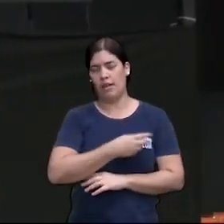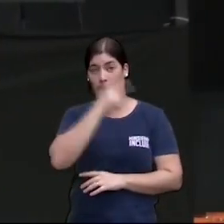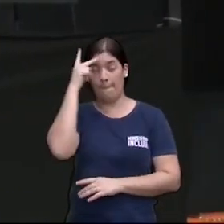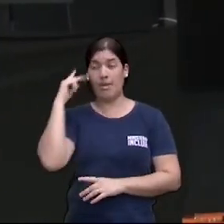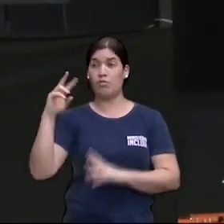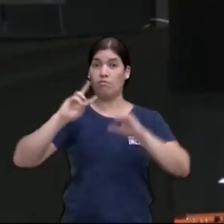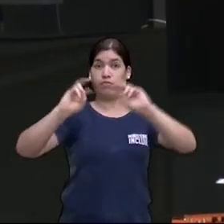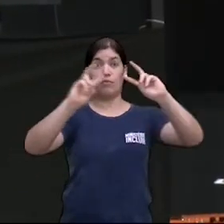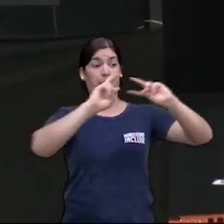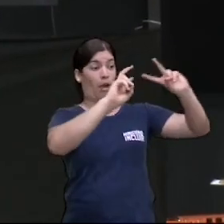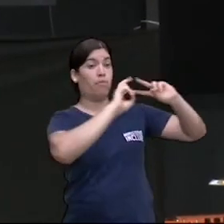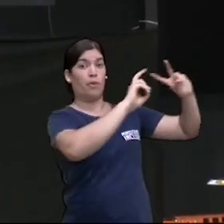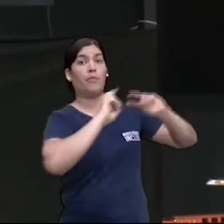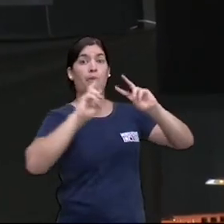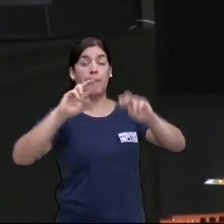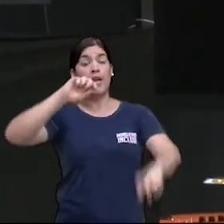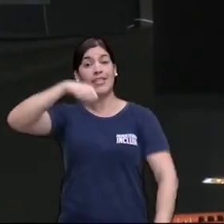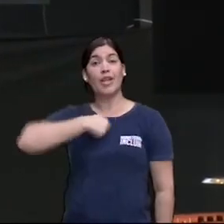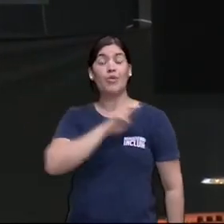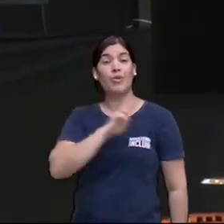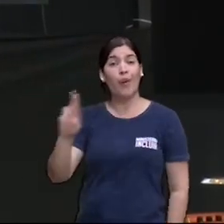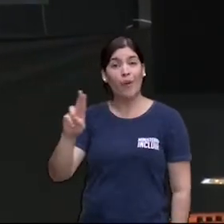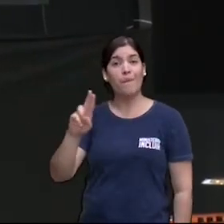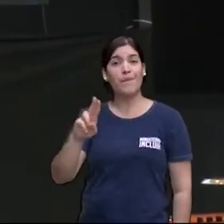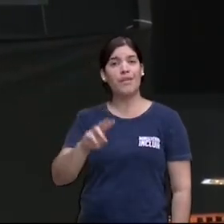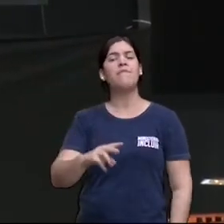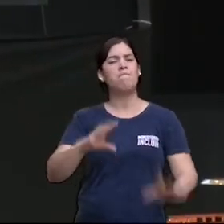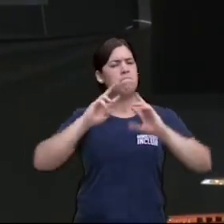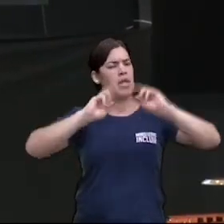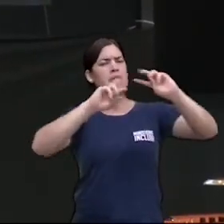vão saber o seu nome e o seu coração.